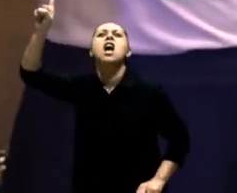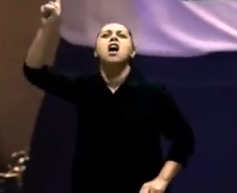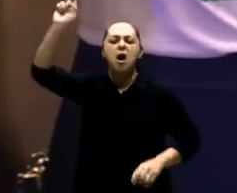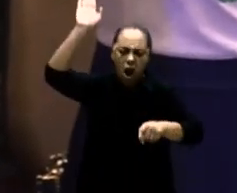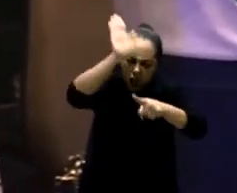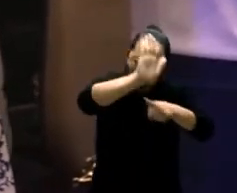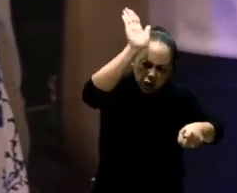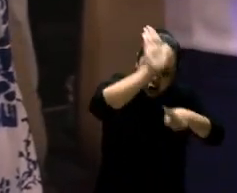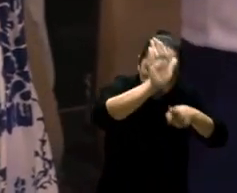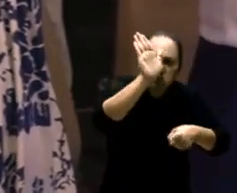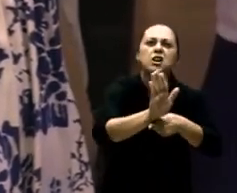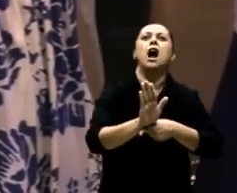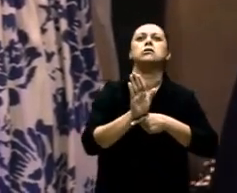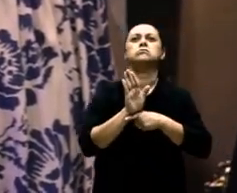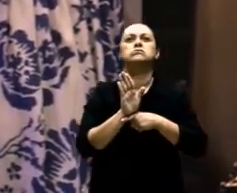Não